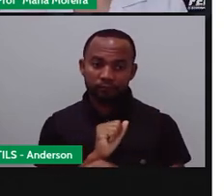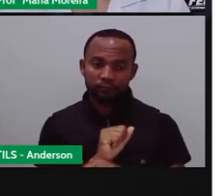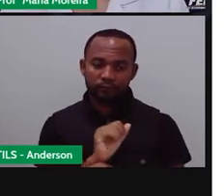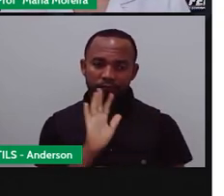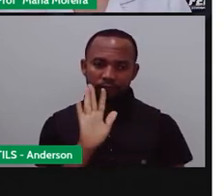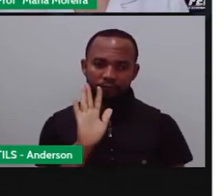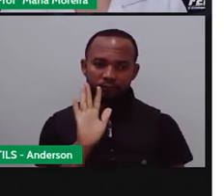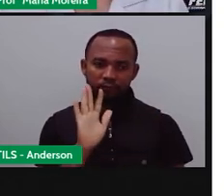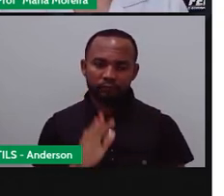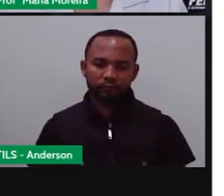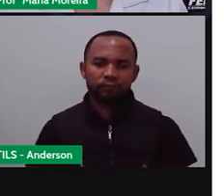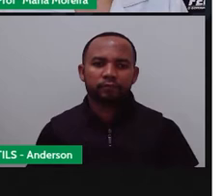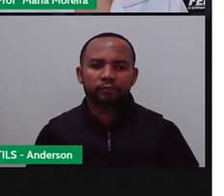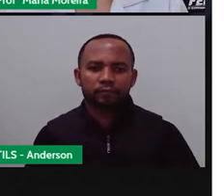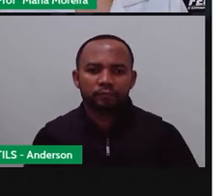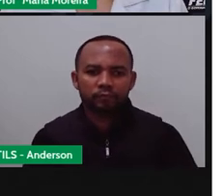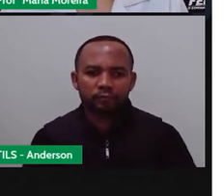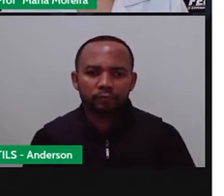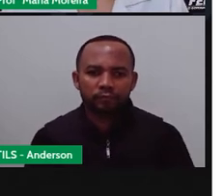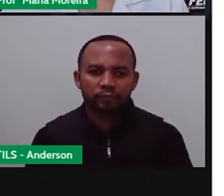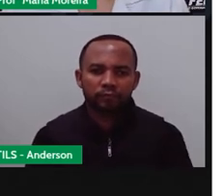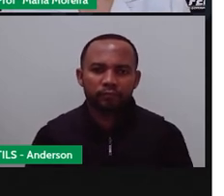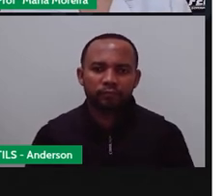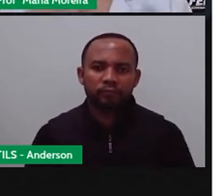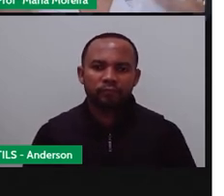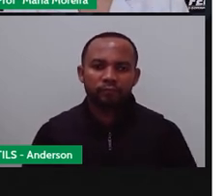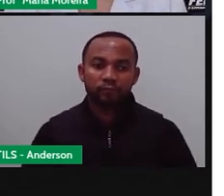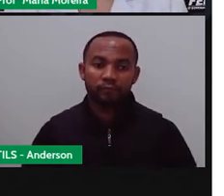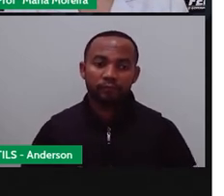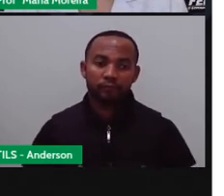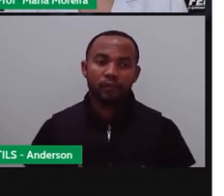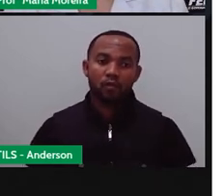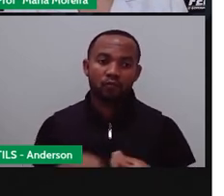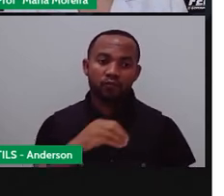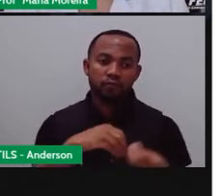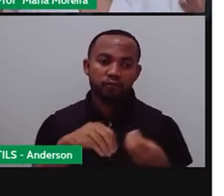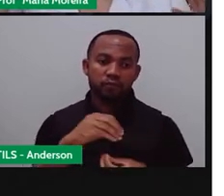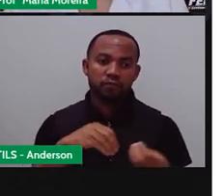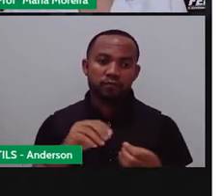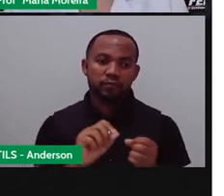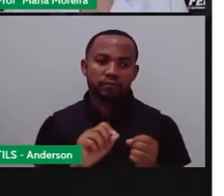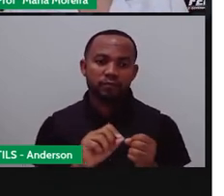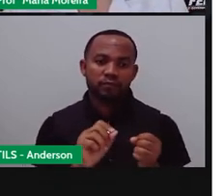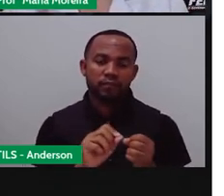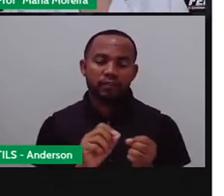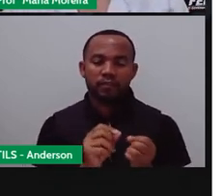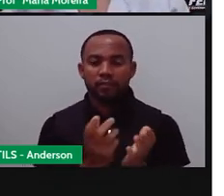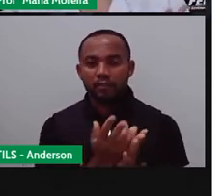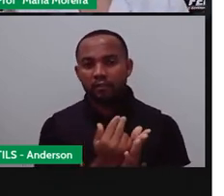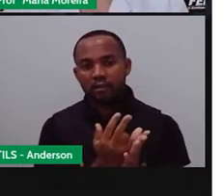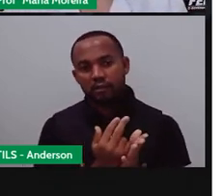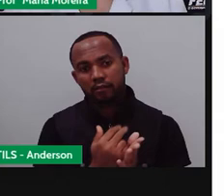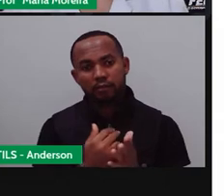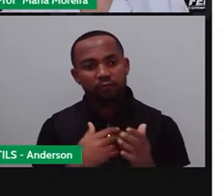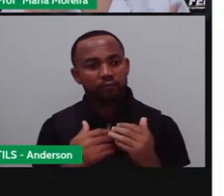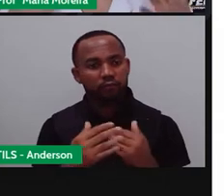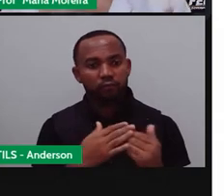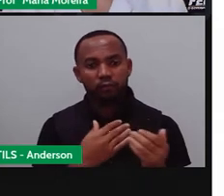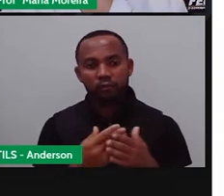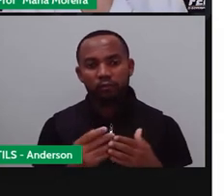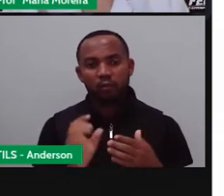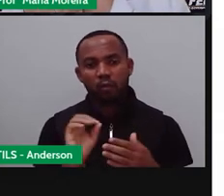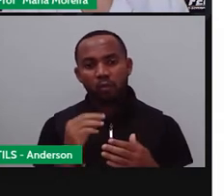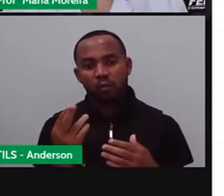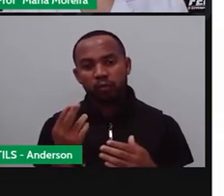mesa agora, para a gente fazer aquela aula prática, né? E vamos produzir aí um desenho inspirado em quem? Em